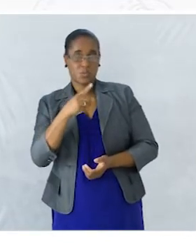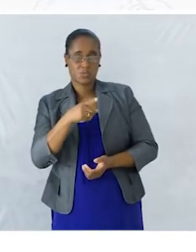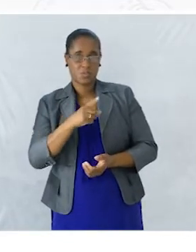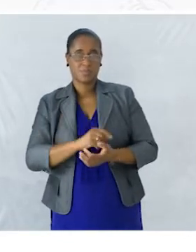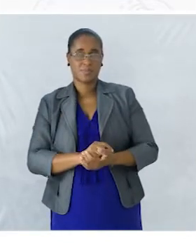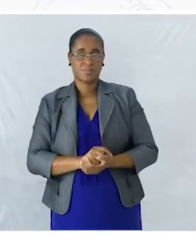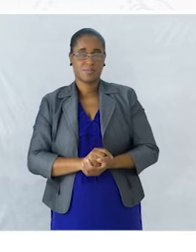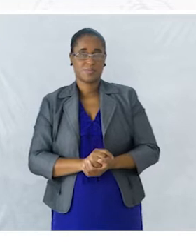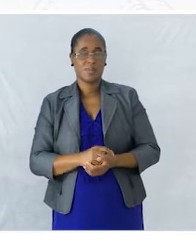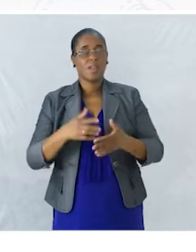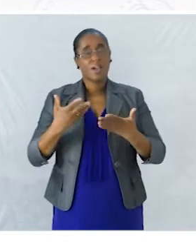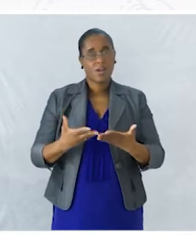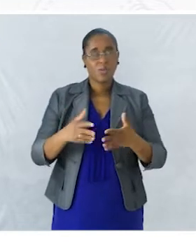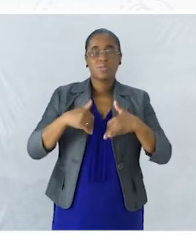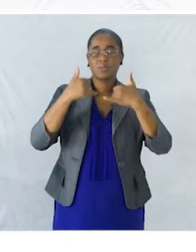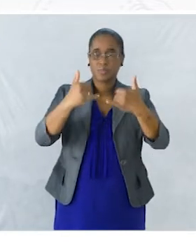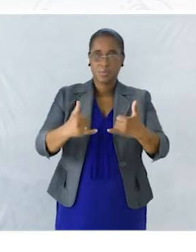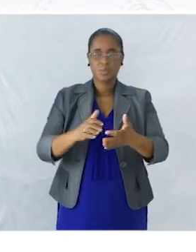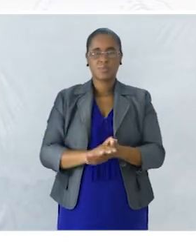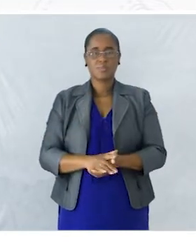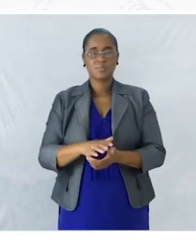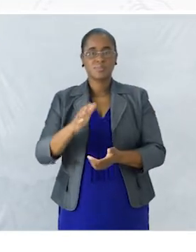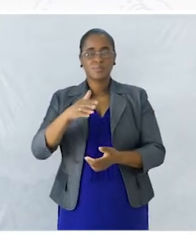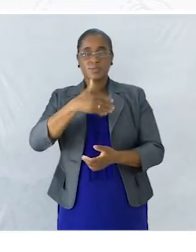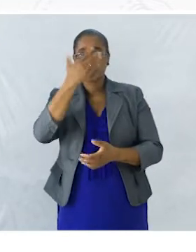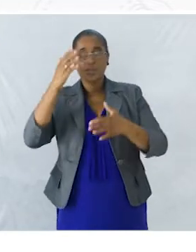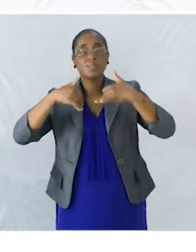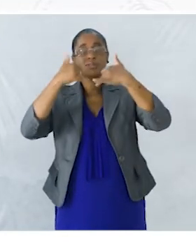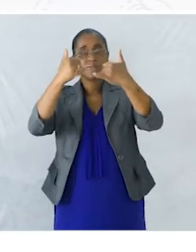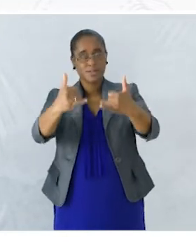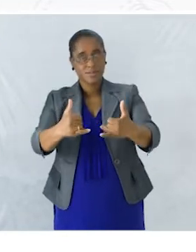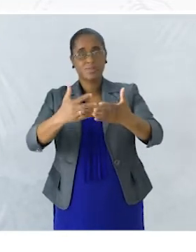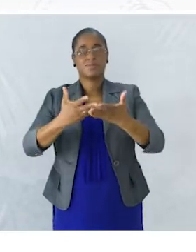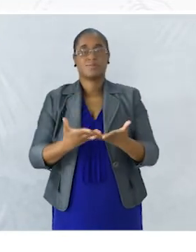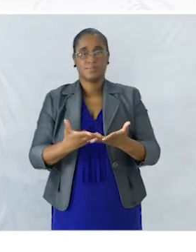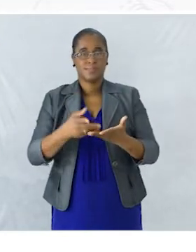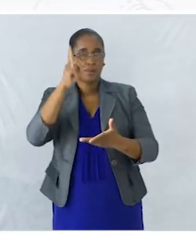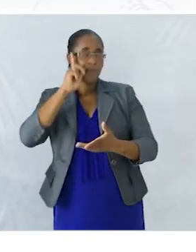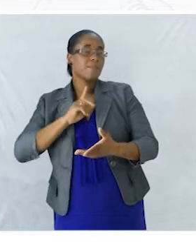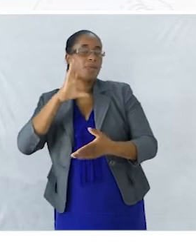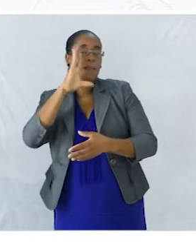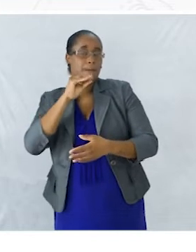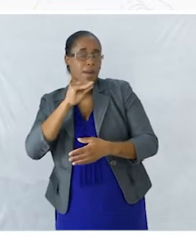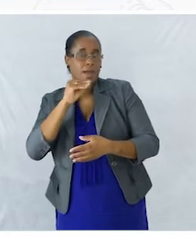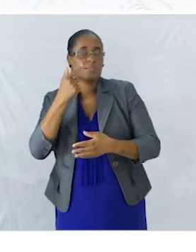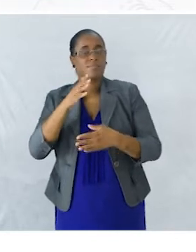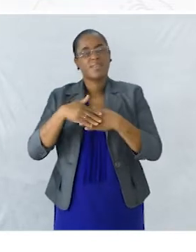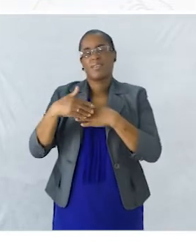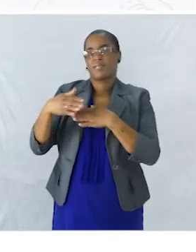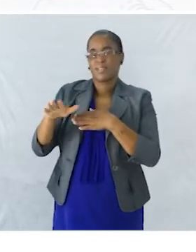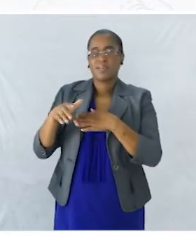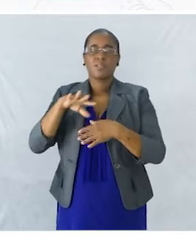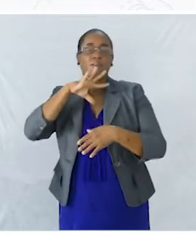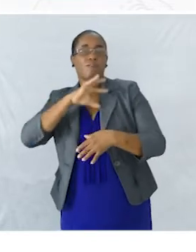bem Depois No dia seguinte A pata Saiu Com a sua